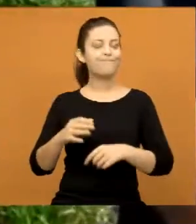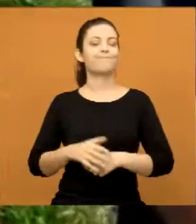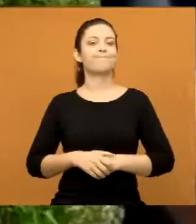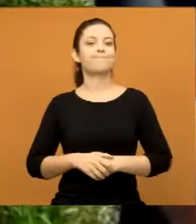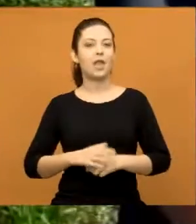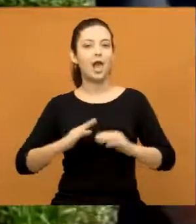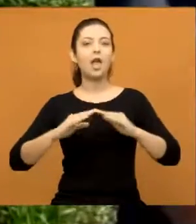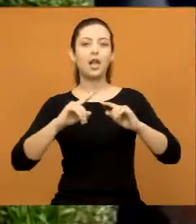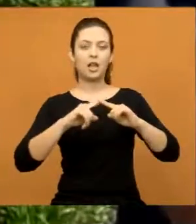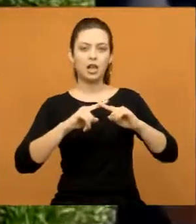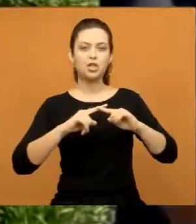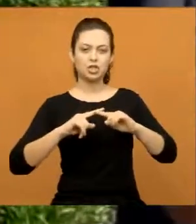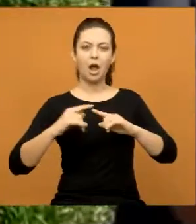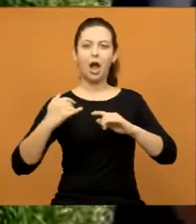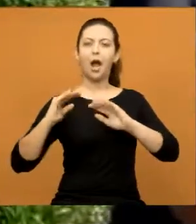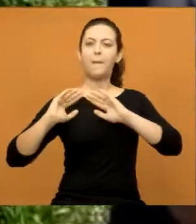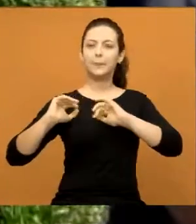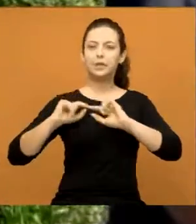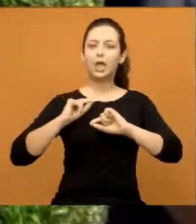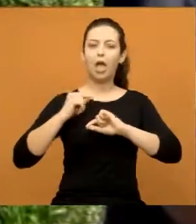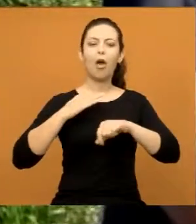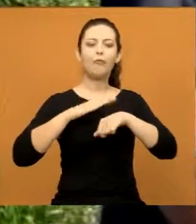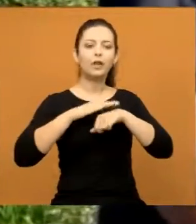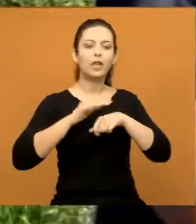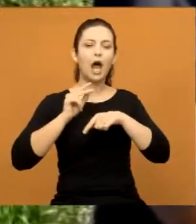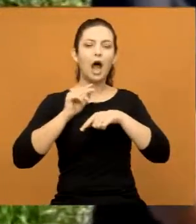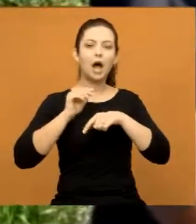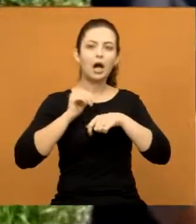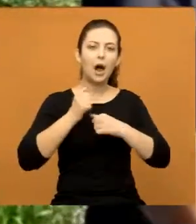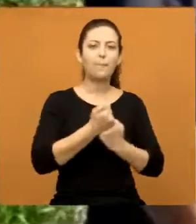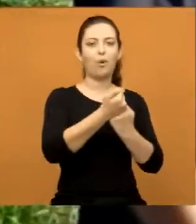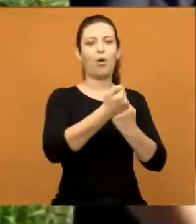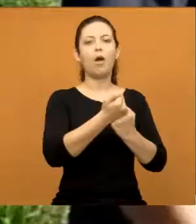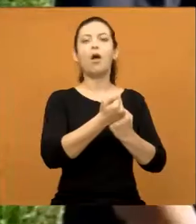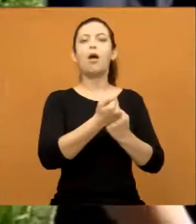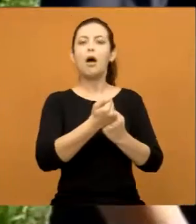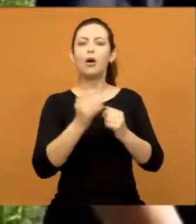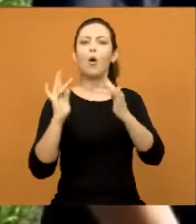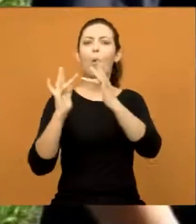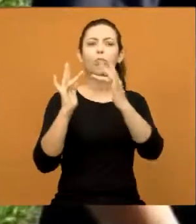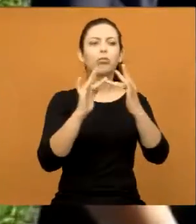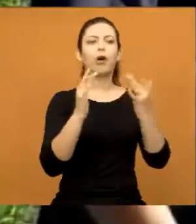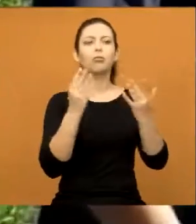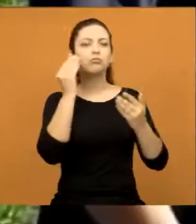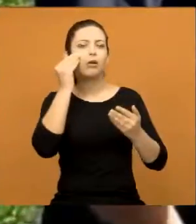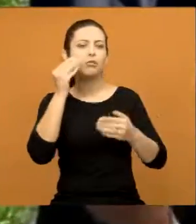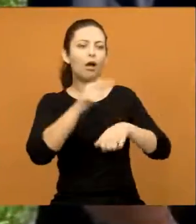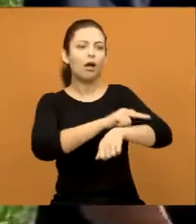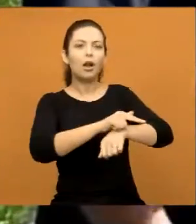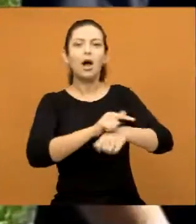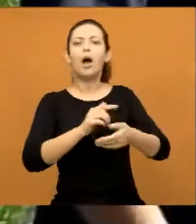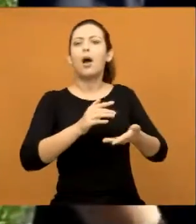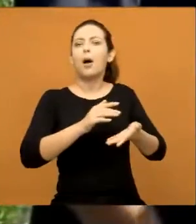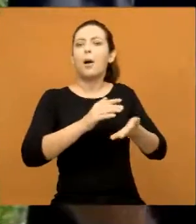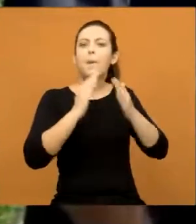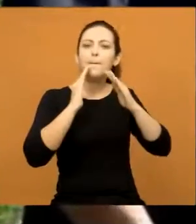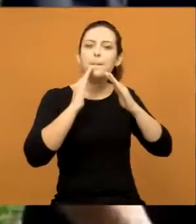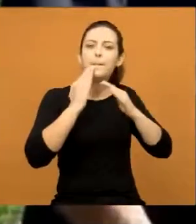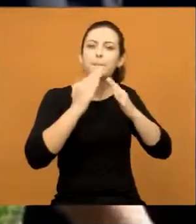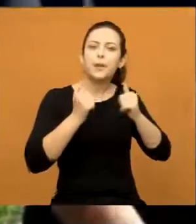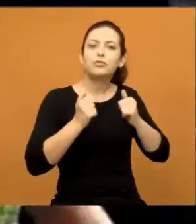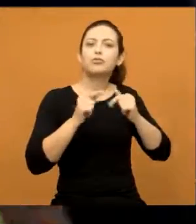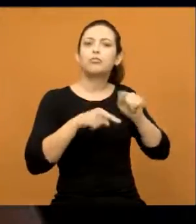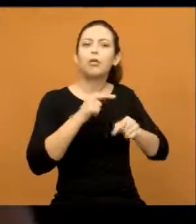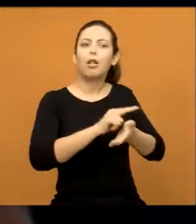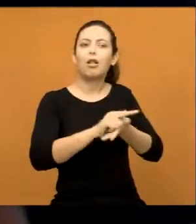igreja pediram que eu pudesse fazer alguma coisa aí para que ele entrasse em contato com alguém para fazer limpeza. Ele sai da missa e já não tem